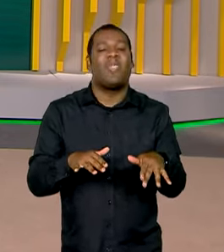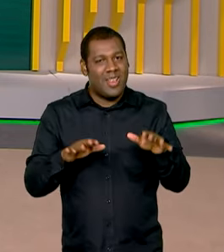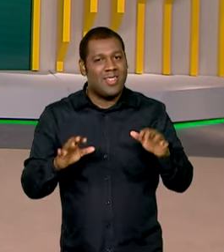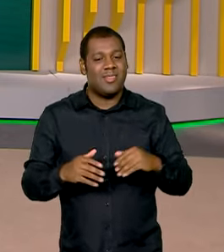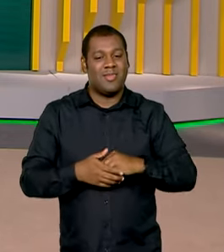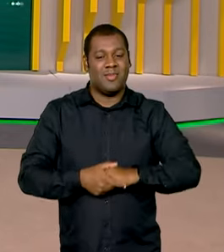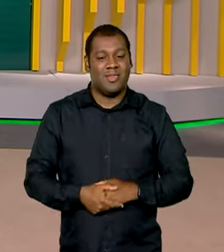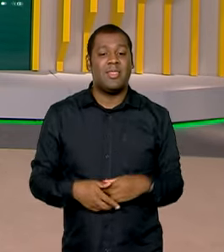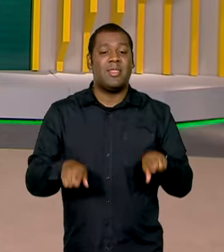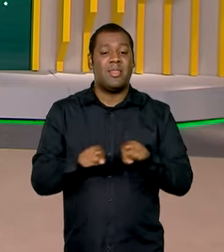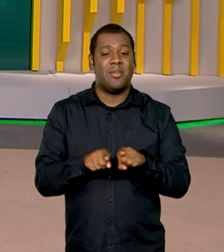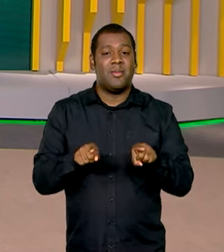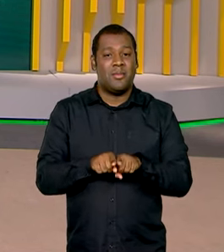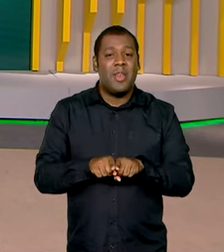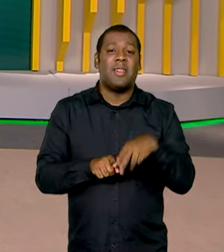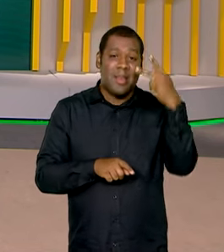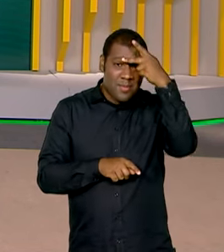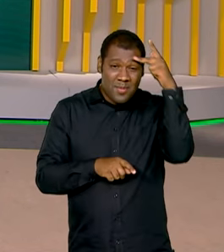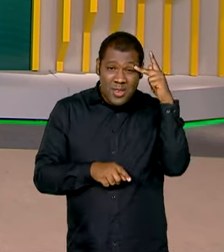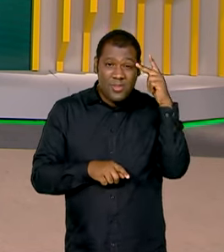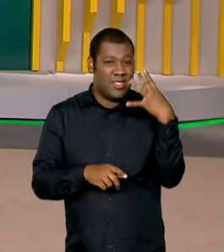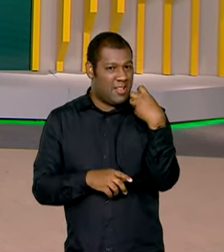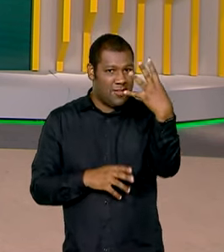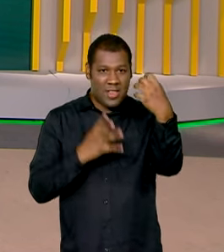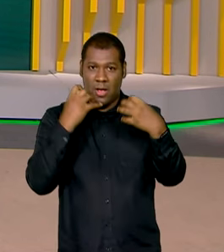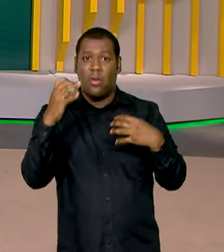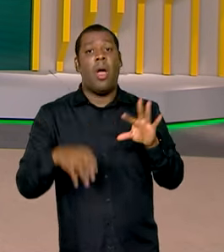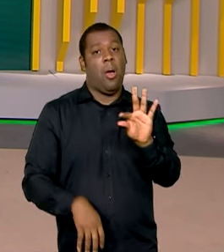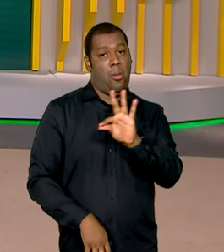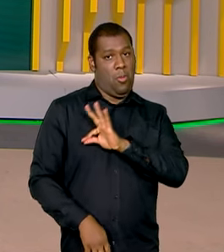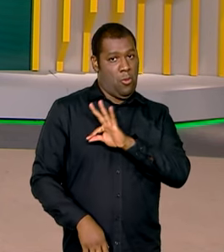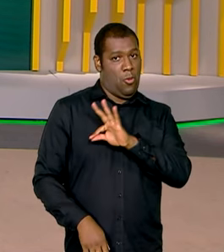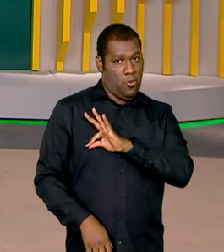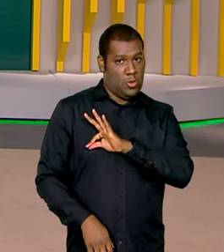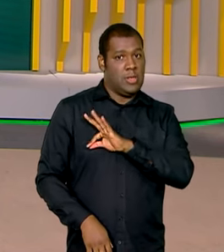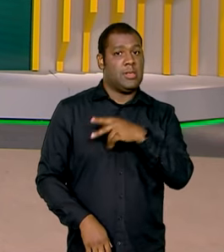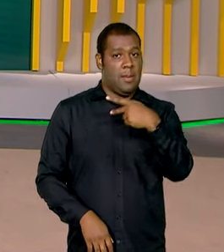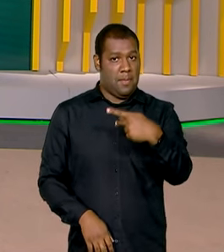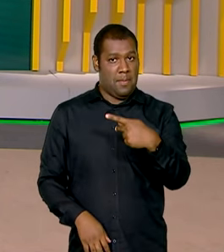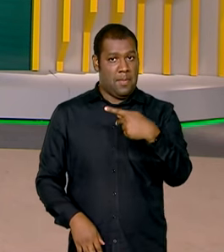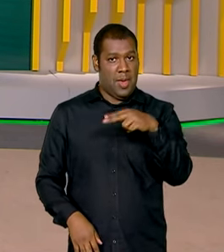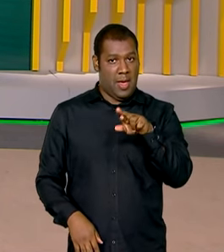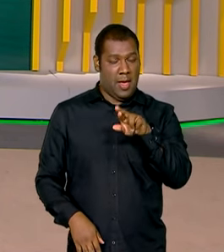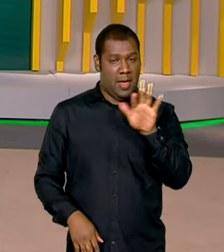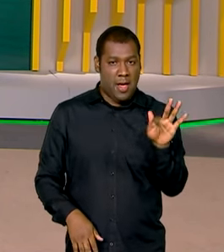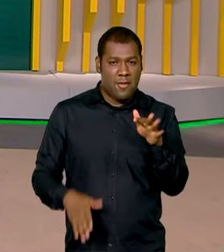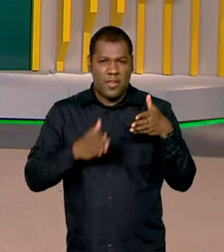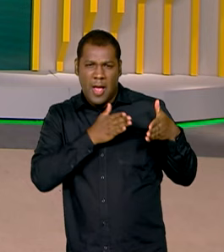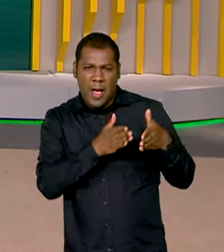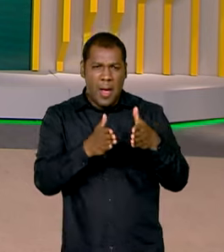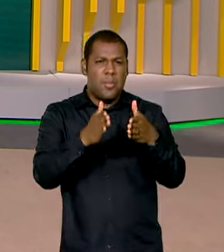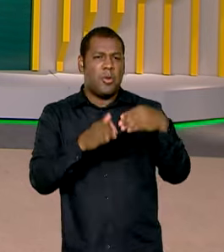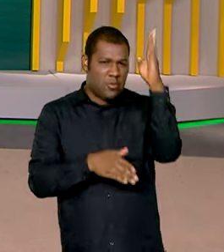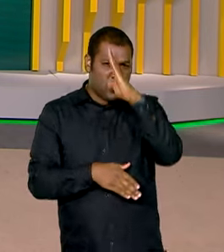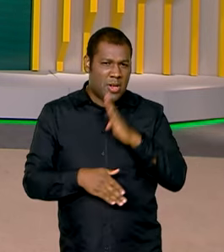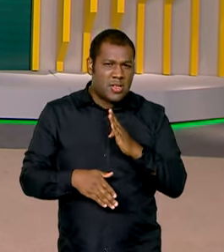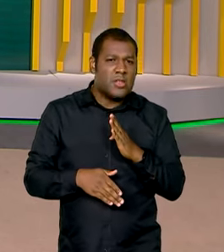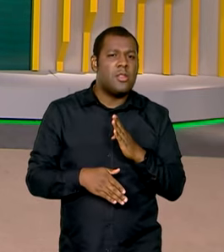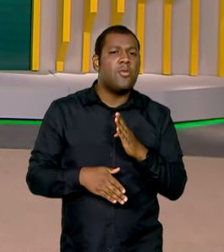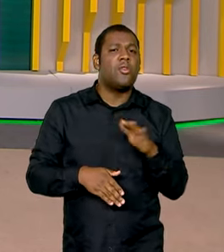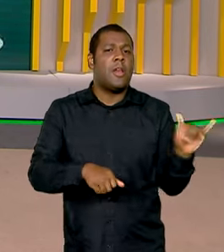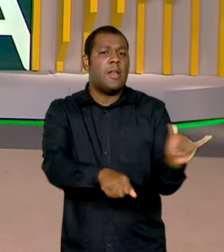um período também de viagens, a Polícia Rodoviária Federal vai colocar nas principais estradas do Brasil a Operação